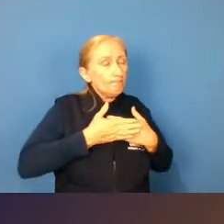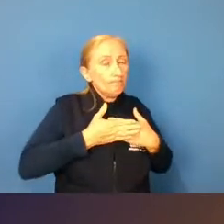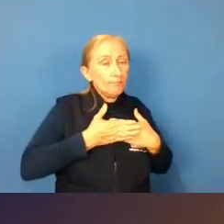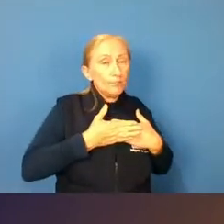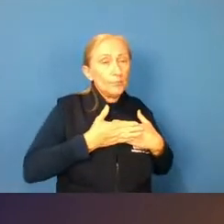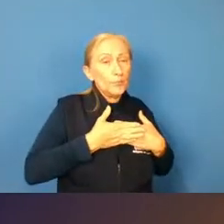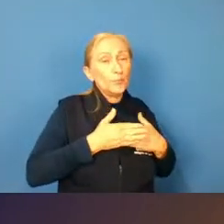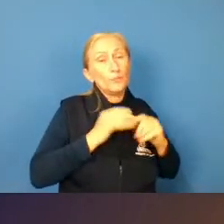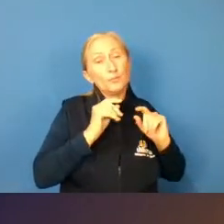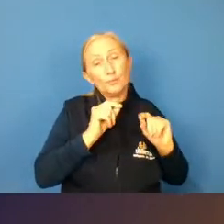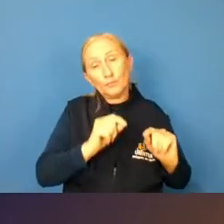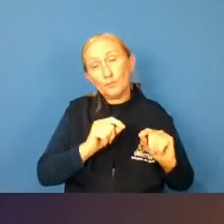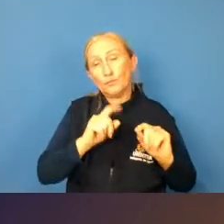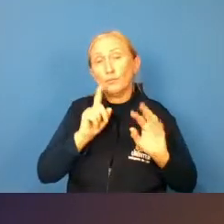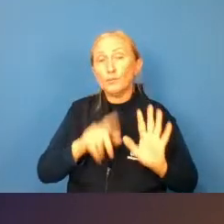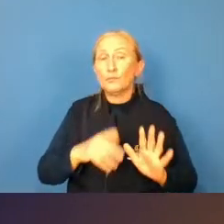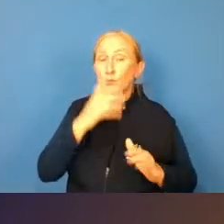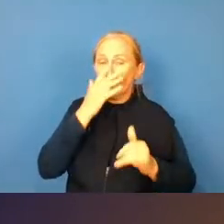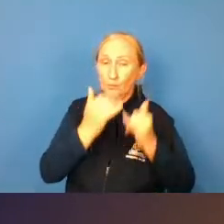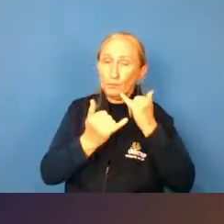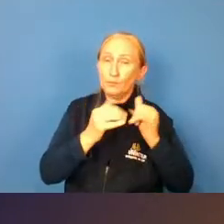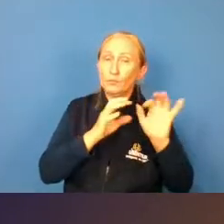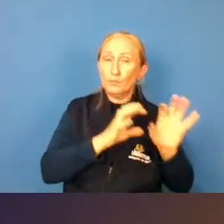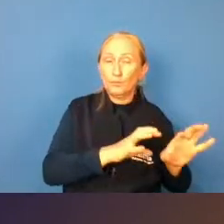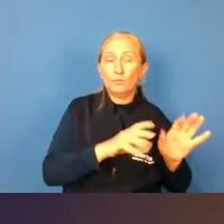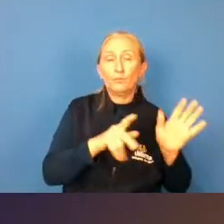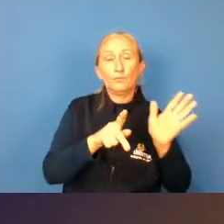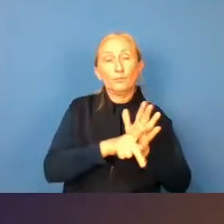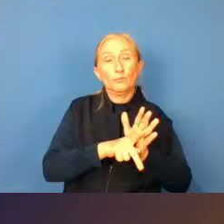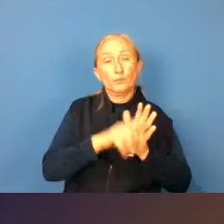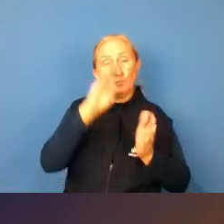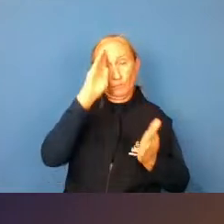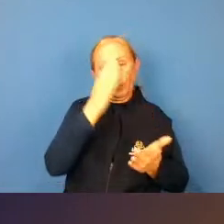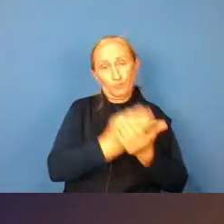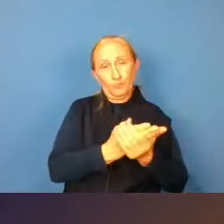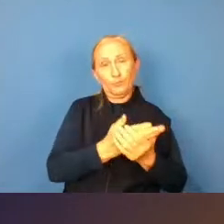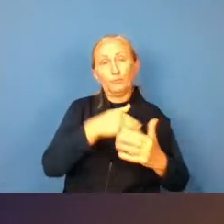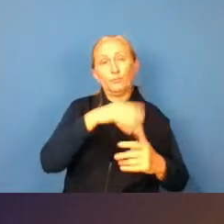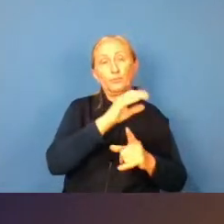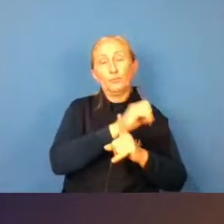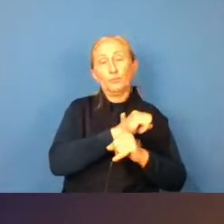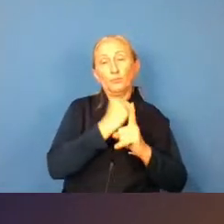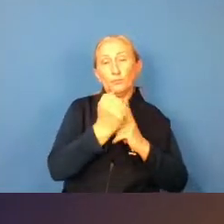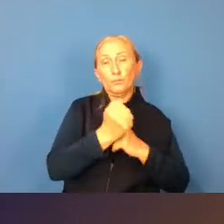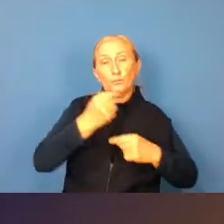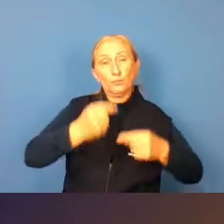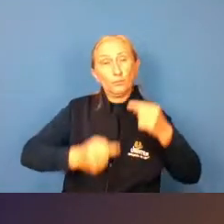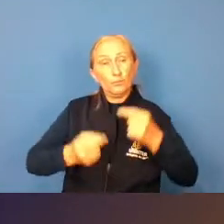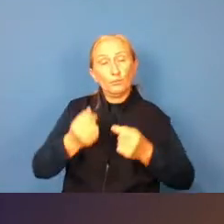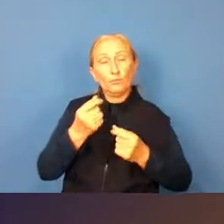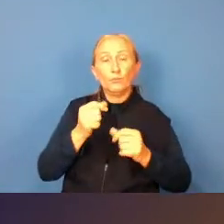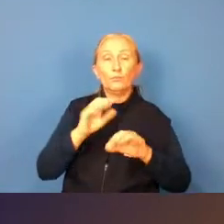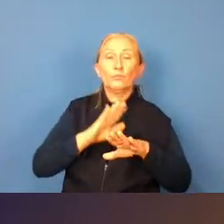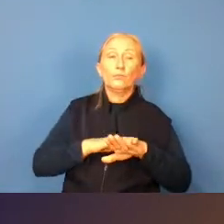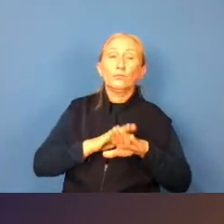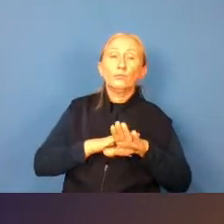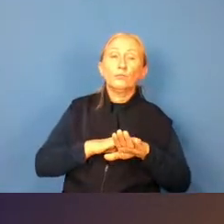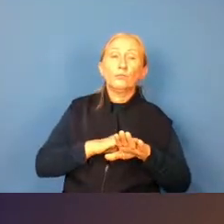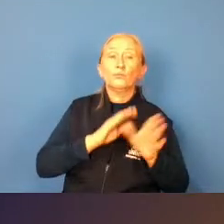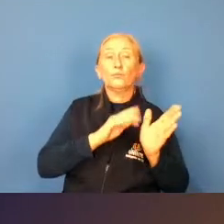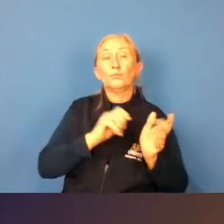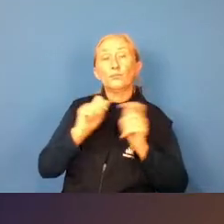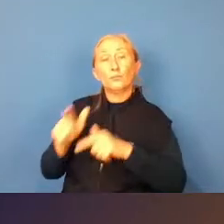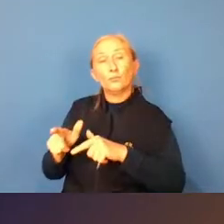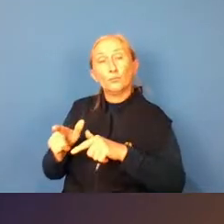então seria mais essa questão mesmo acredito que mais social política financeira do